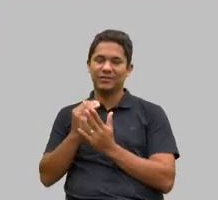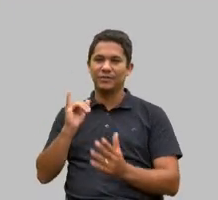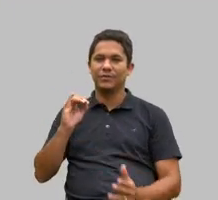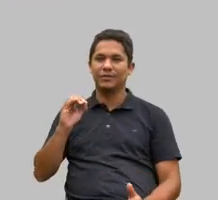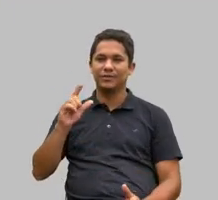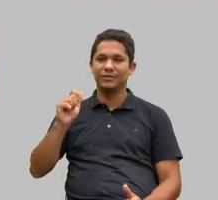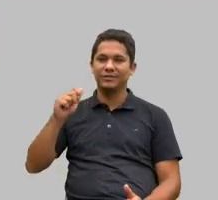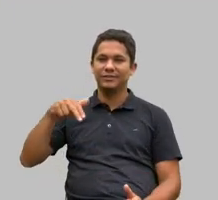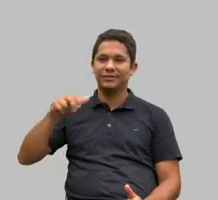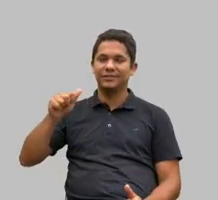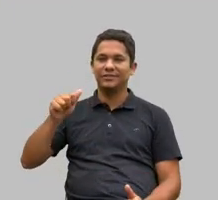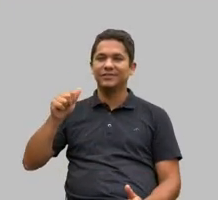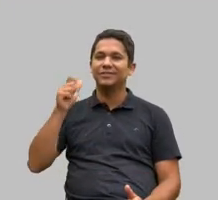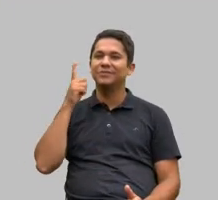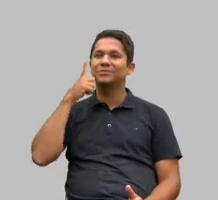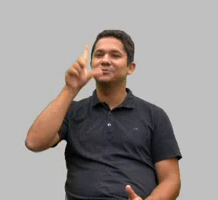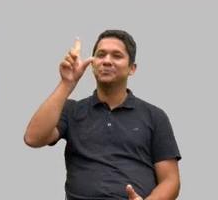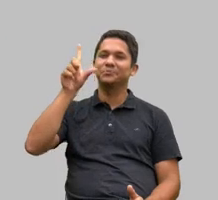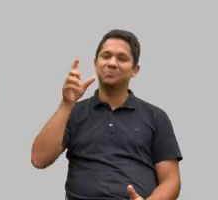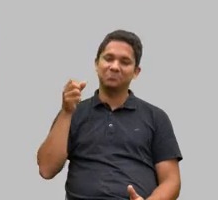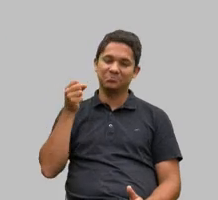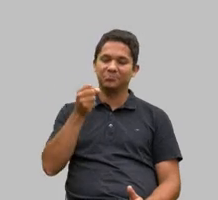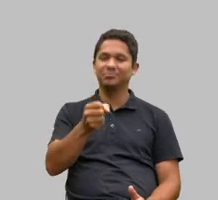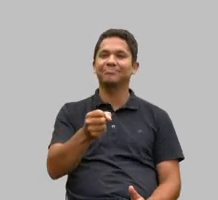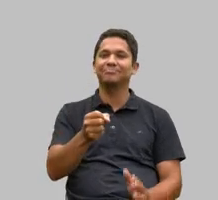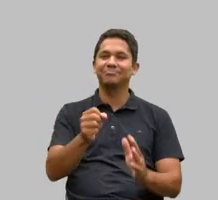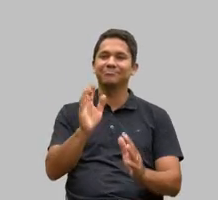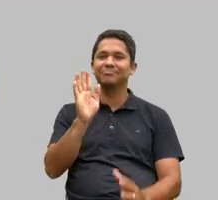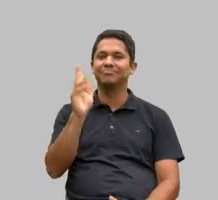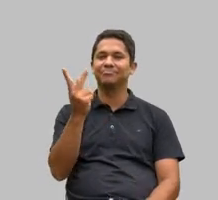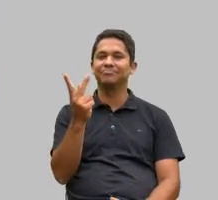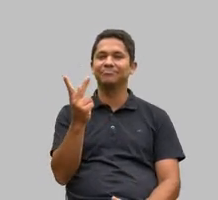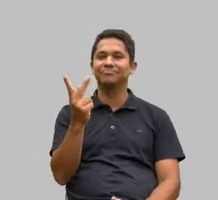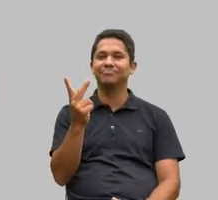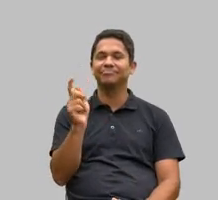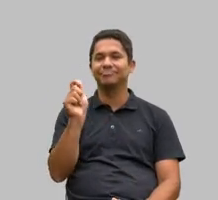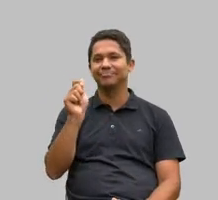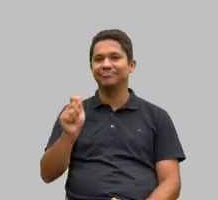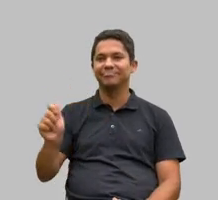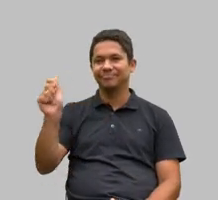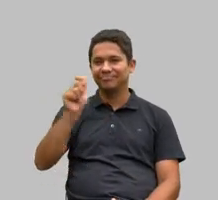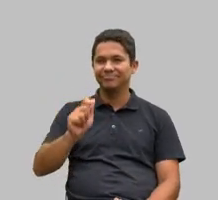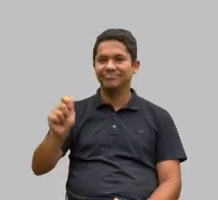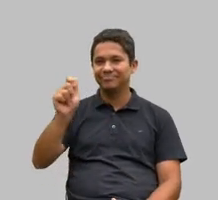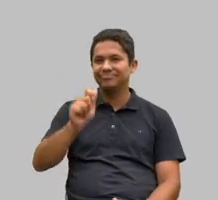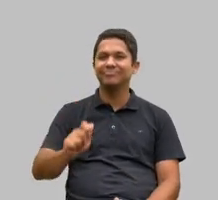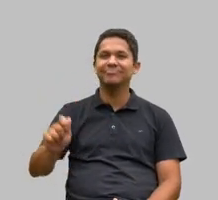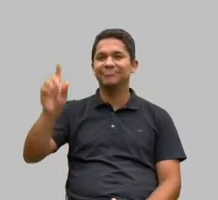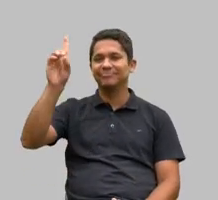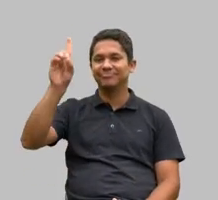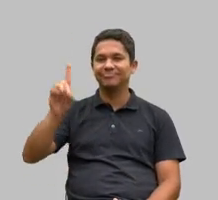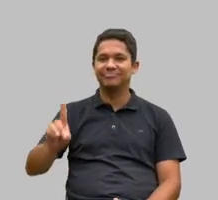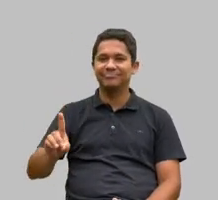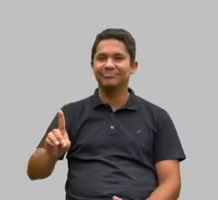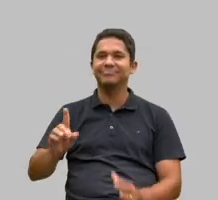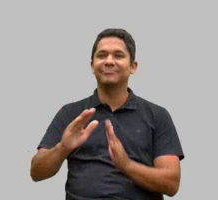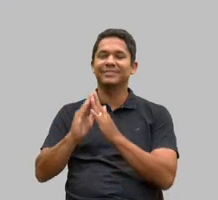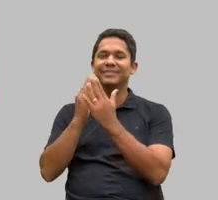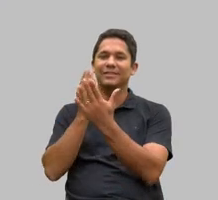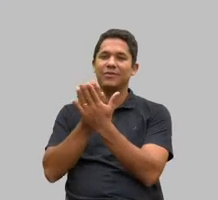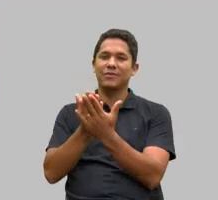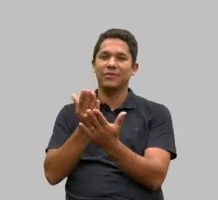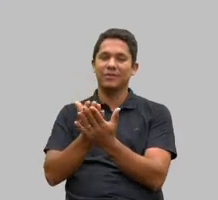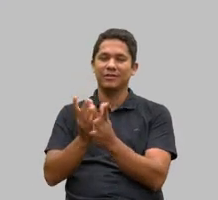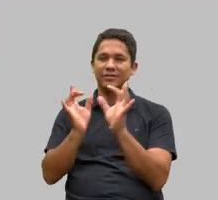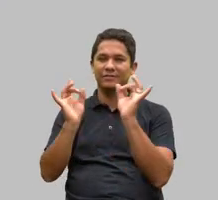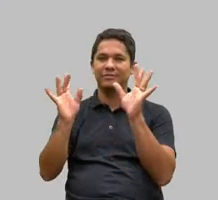Horizonte para começo de conversa a associação dos diretores das escolas especiais que